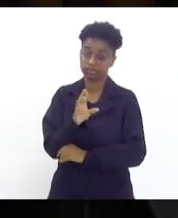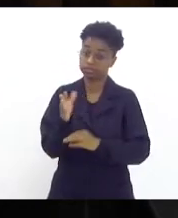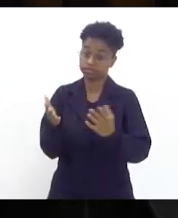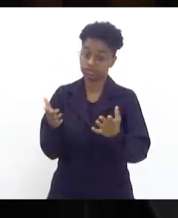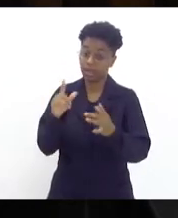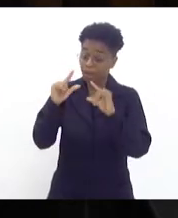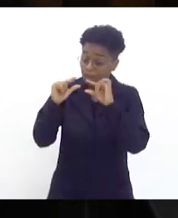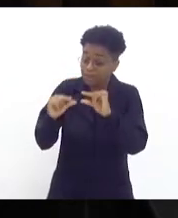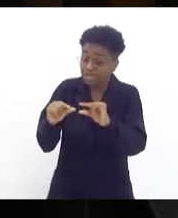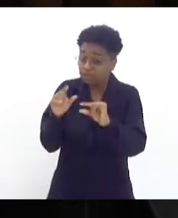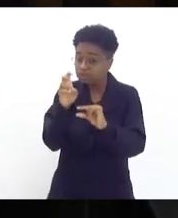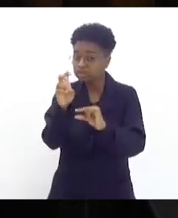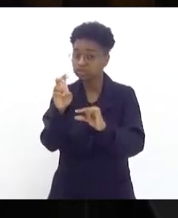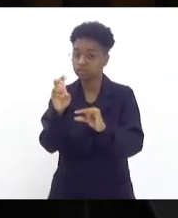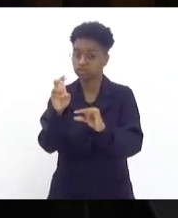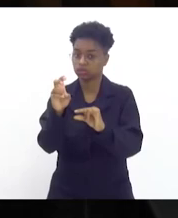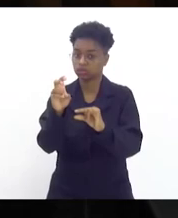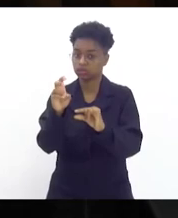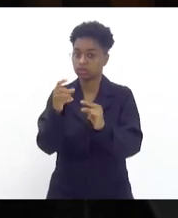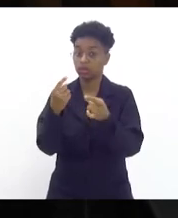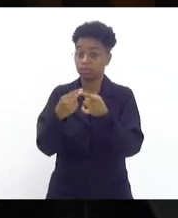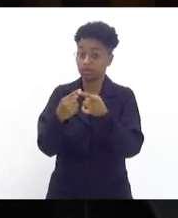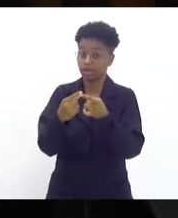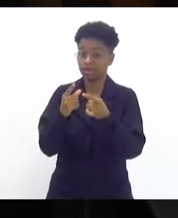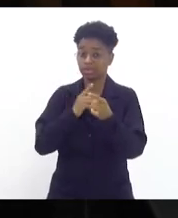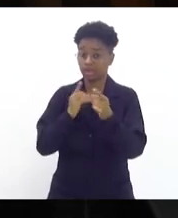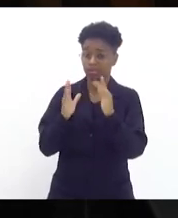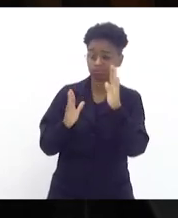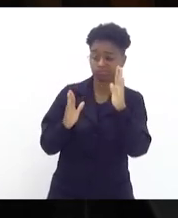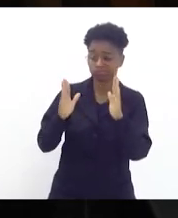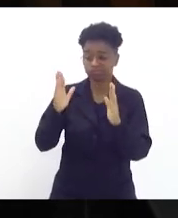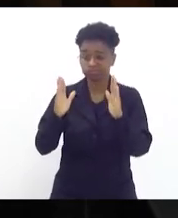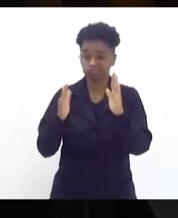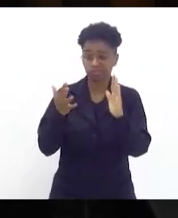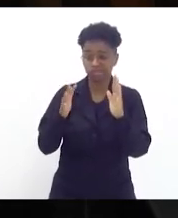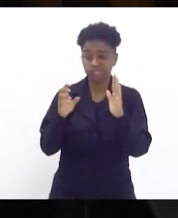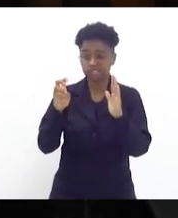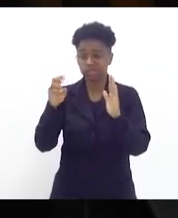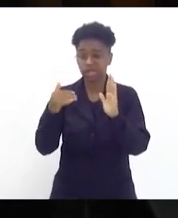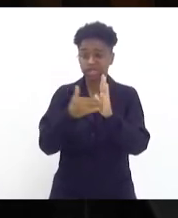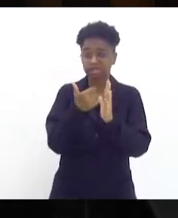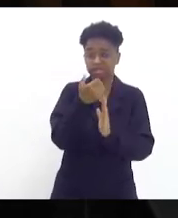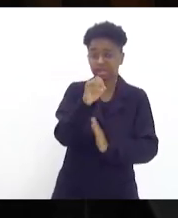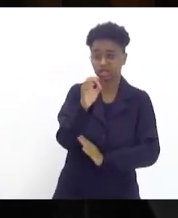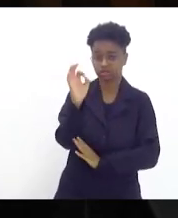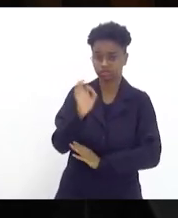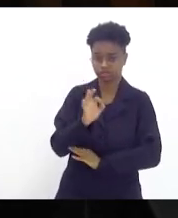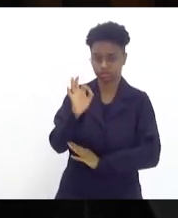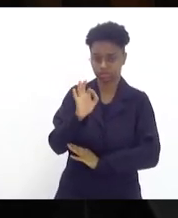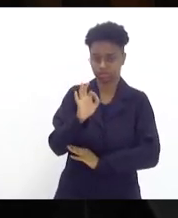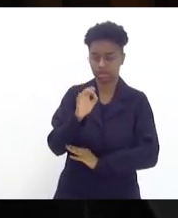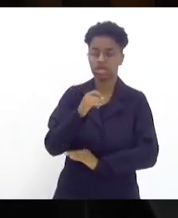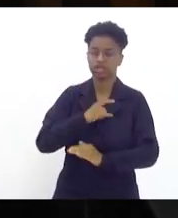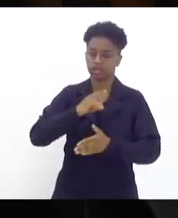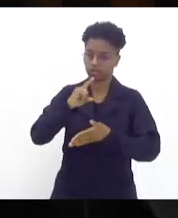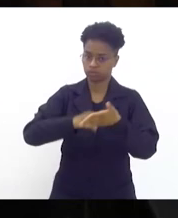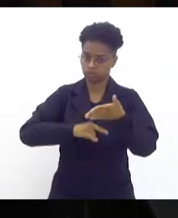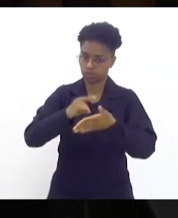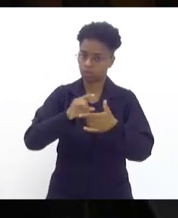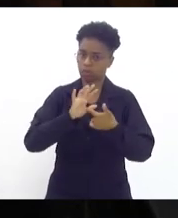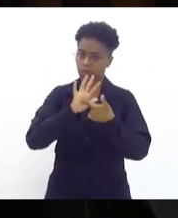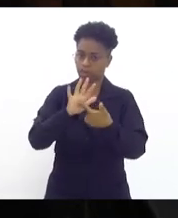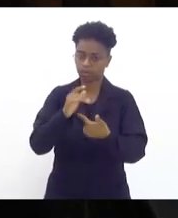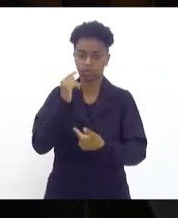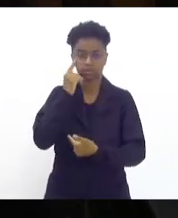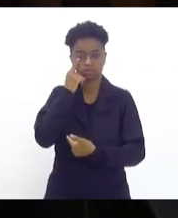falo, no mínimo, 5%, porque a previsão é entre 5% a 10%. Tem até um documento que fala